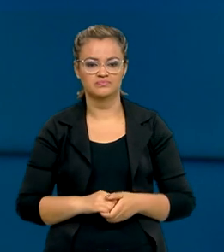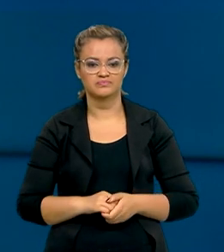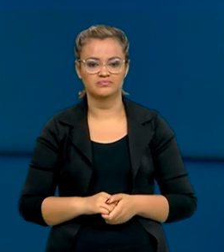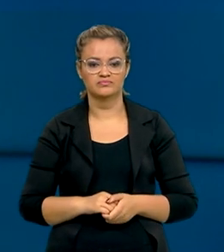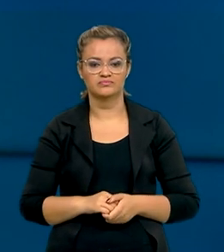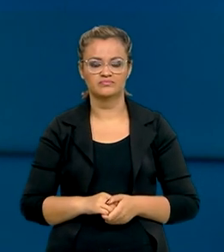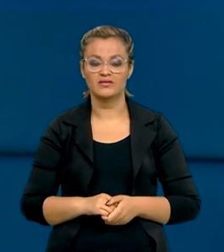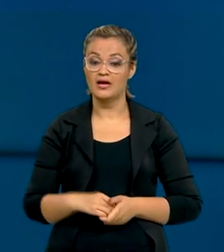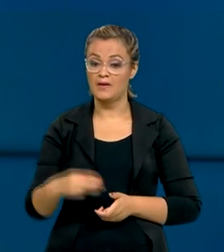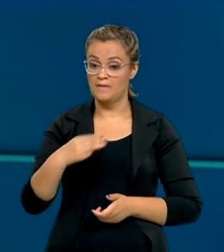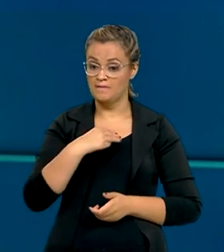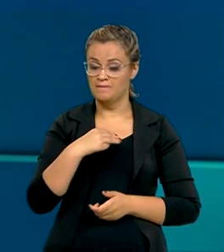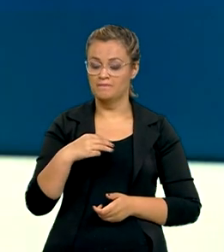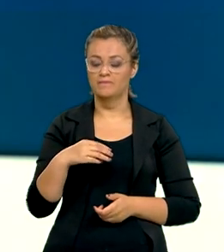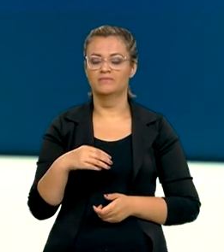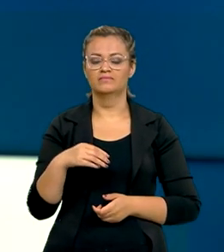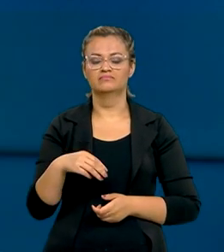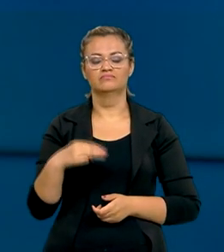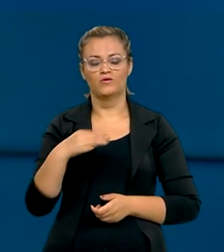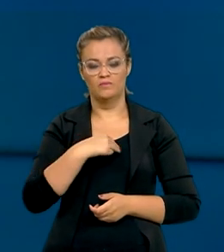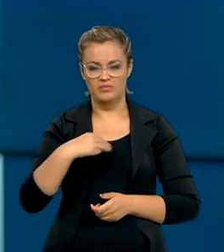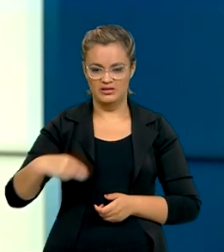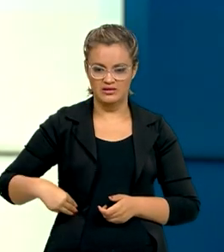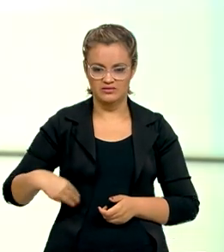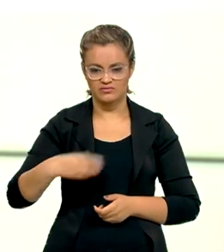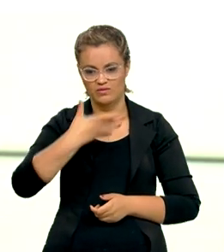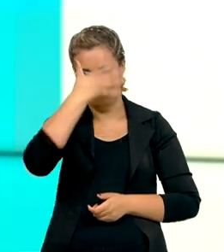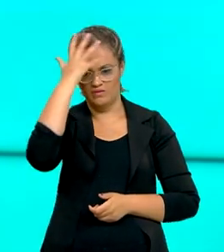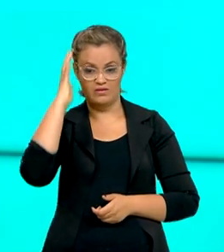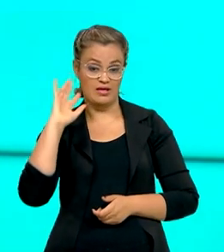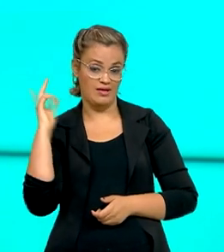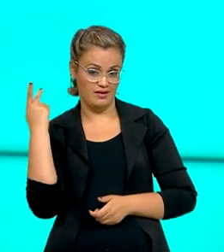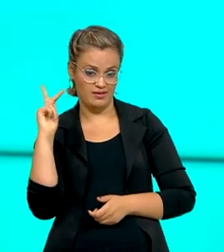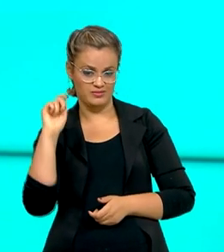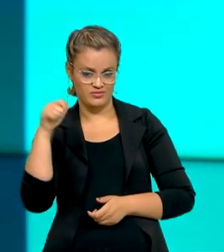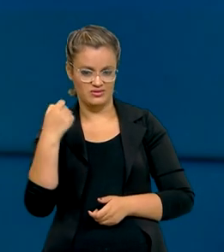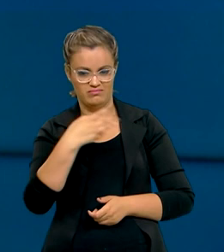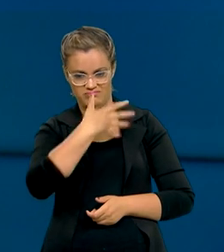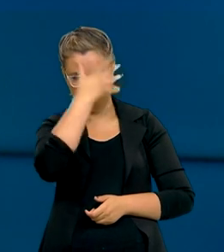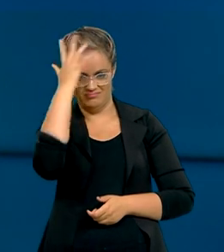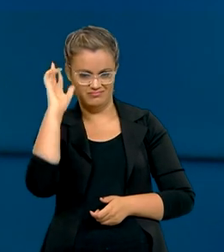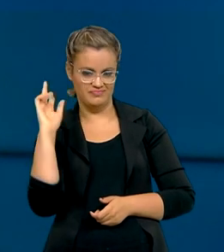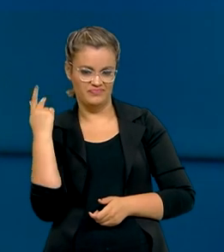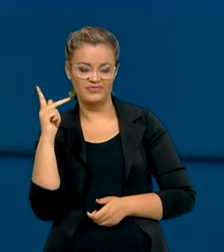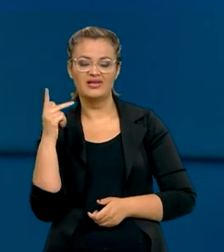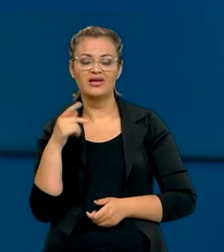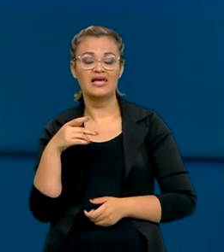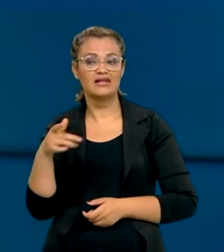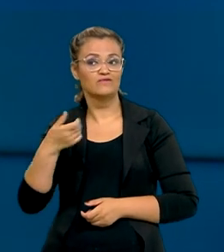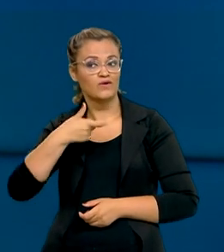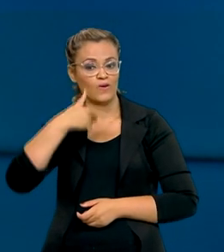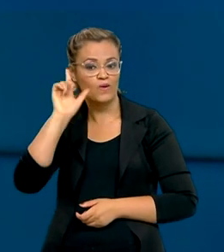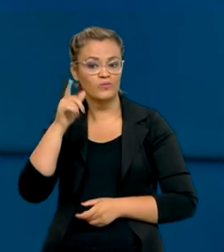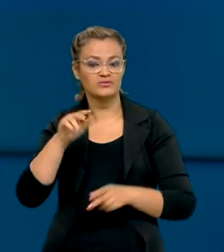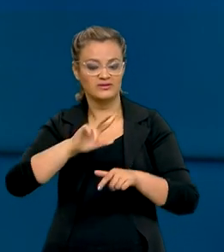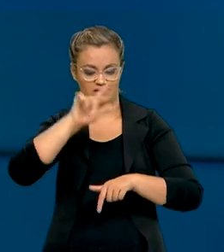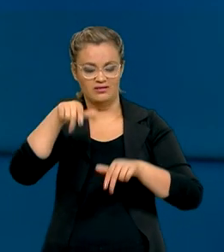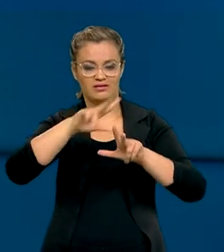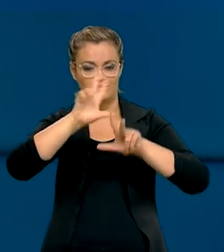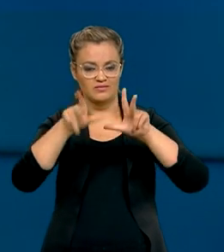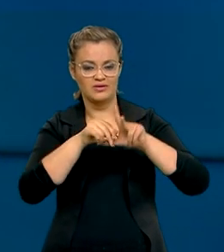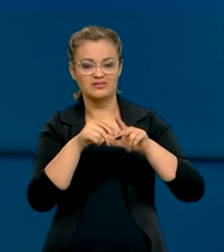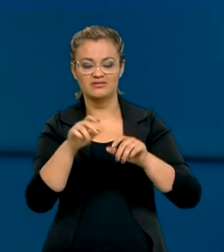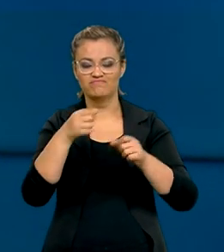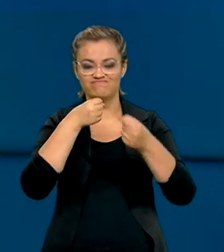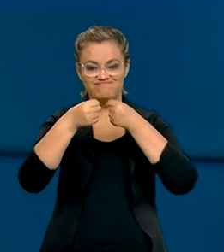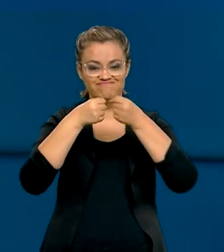E o ministro do Gabinete de Segurança Institucional, Augusto Heleno, foi o convidado do programa Sem Censura, aqui da TV Brasil, na